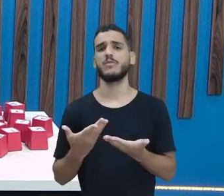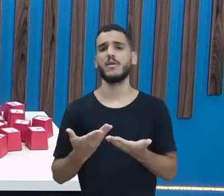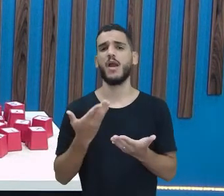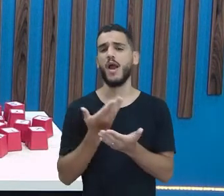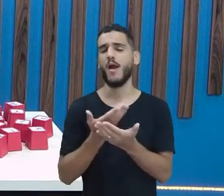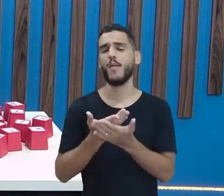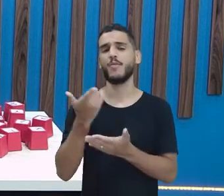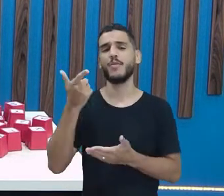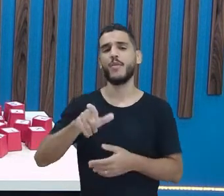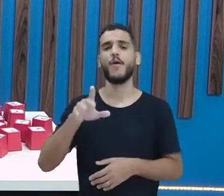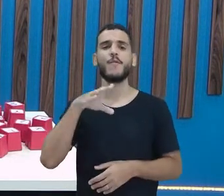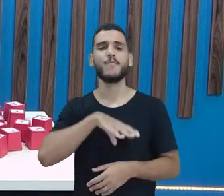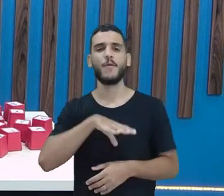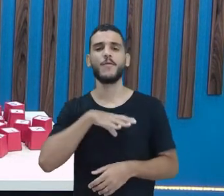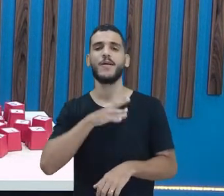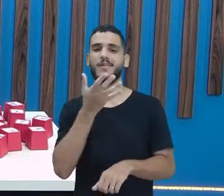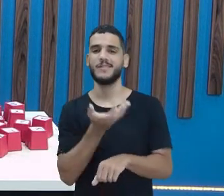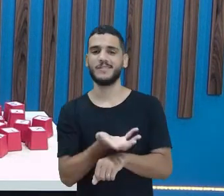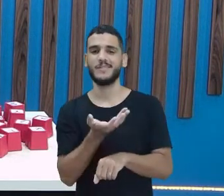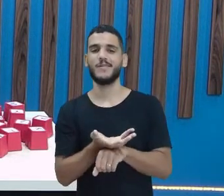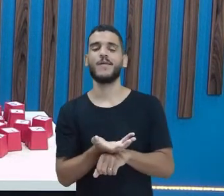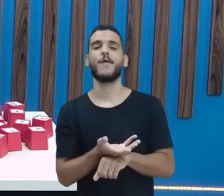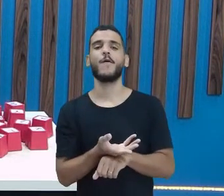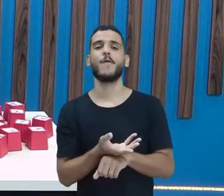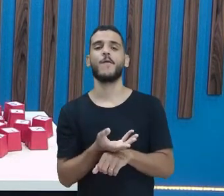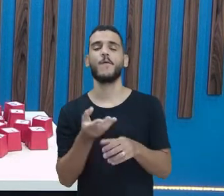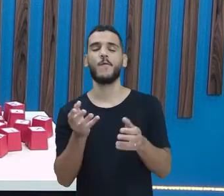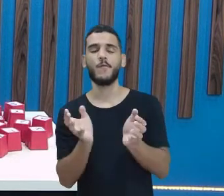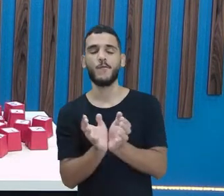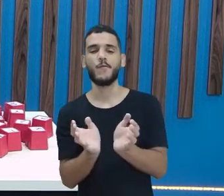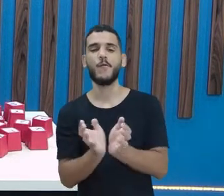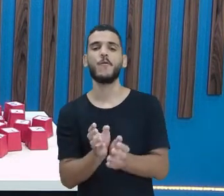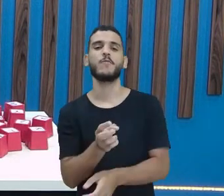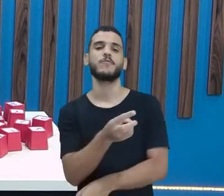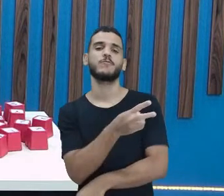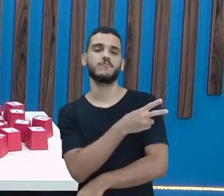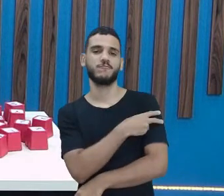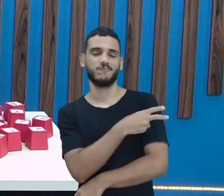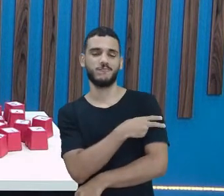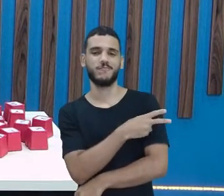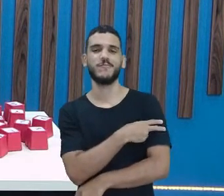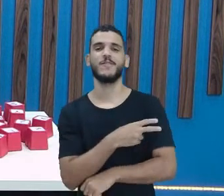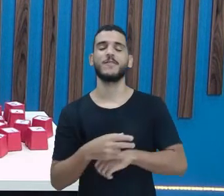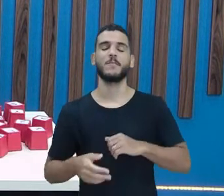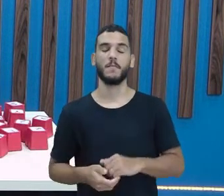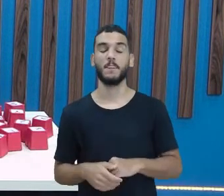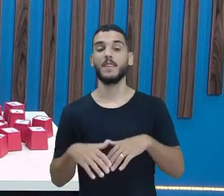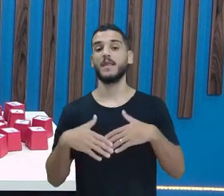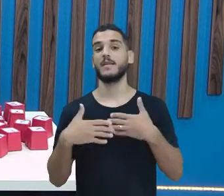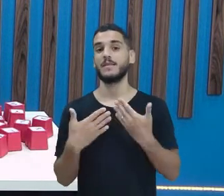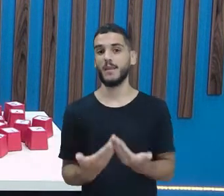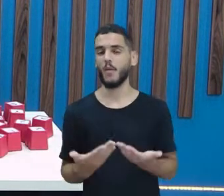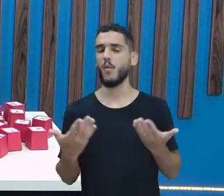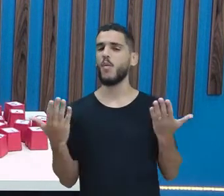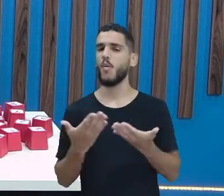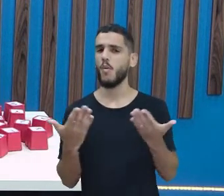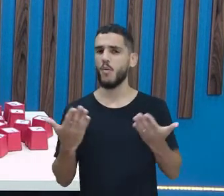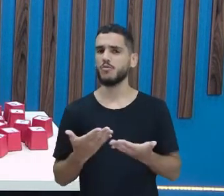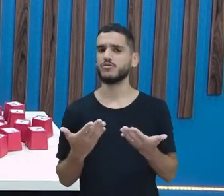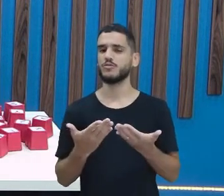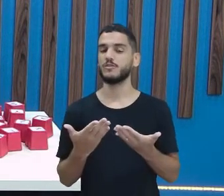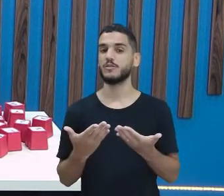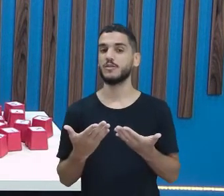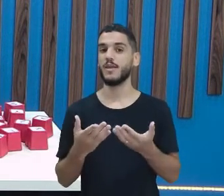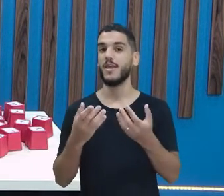língua portuguesa para as turmas do segundo ano e do Se Liga. E olha só, hoje a gente vai trabalhar os